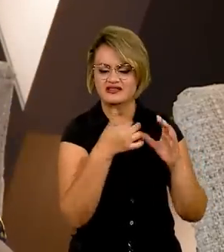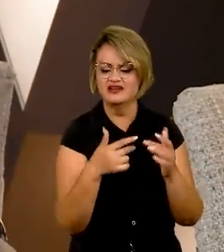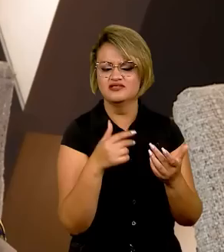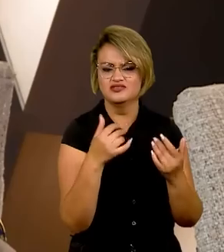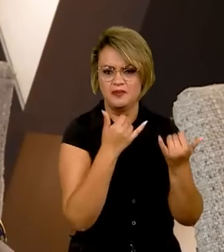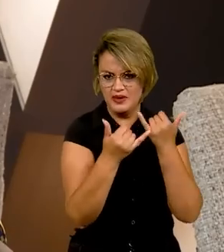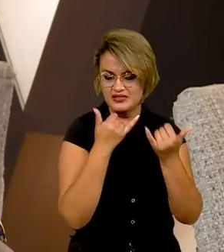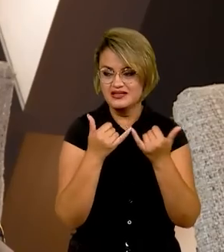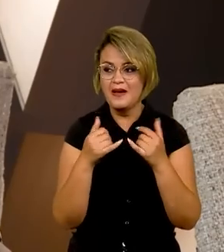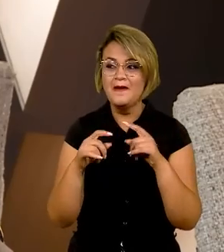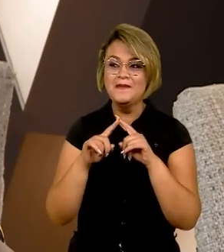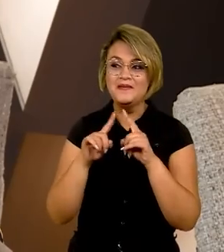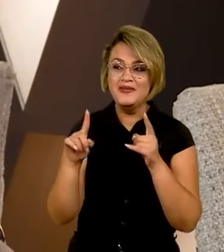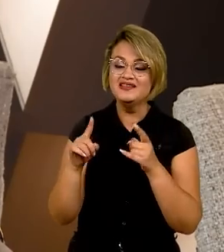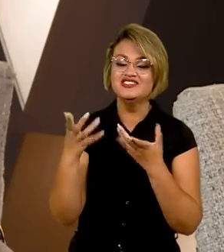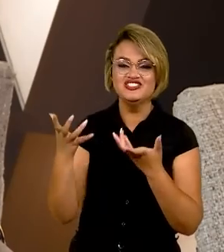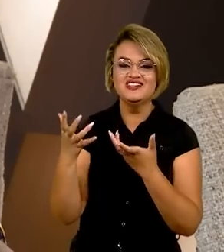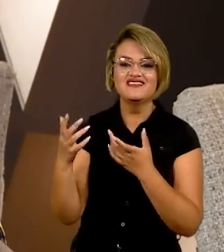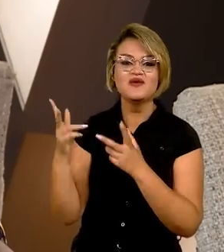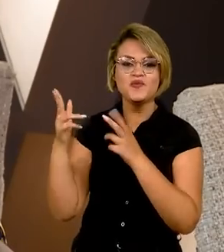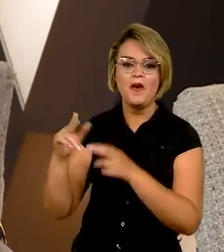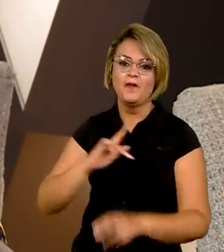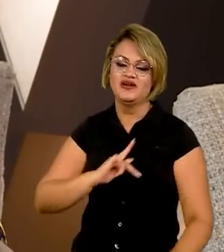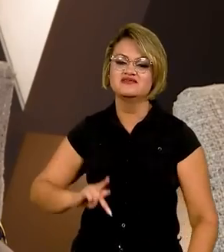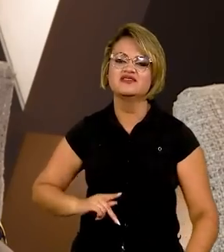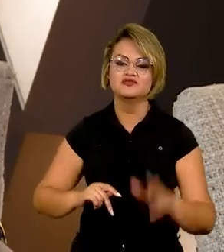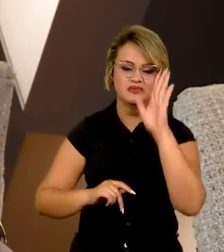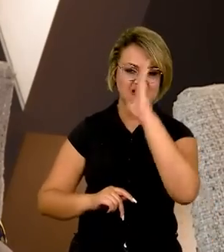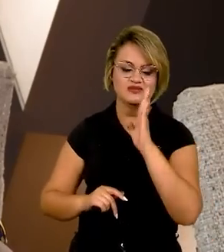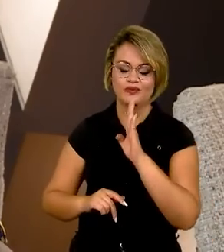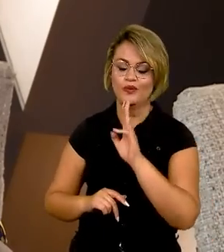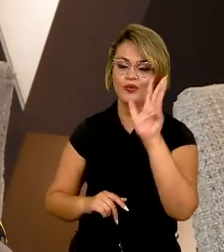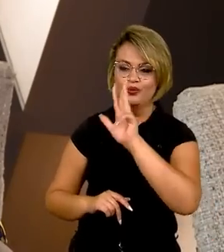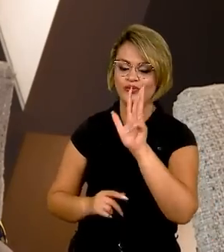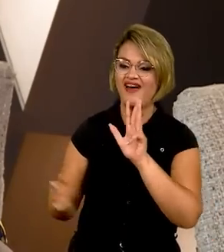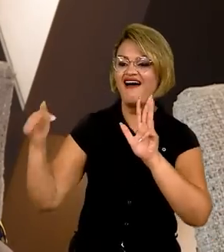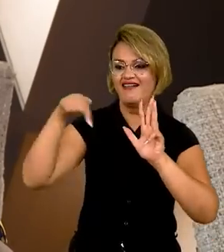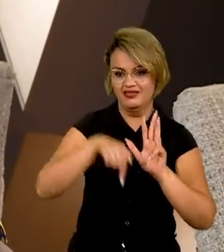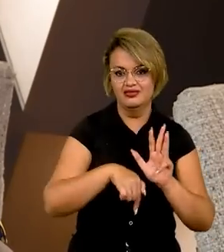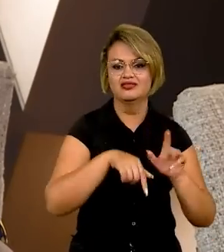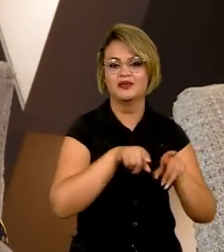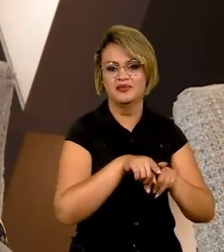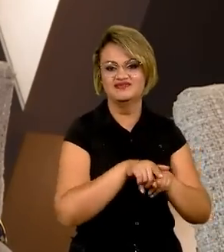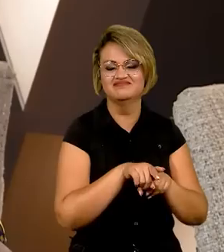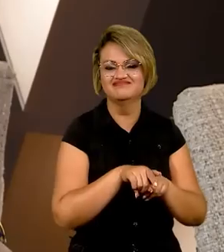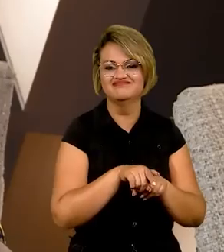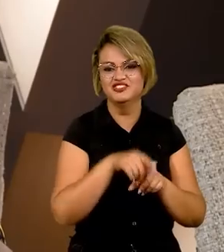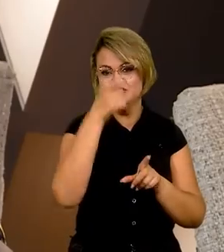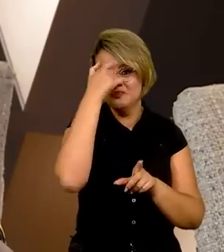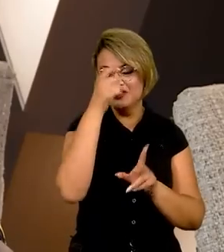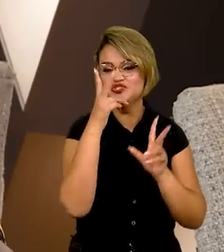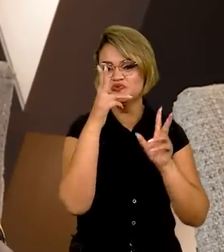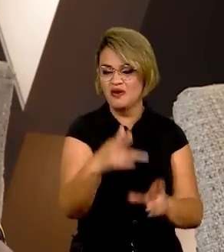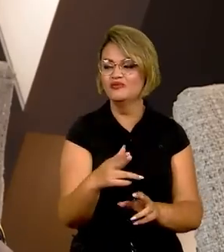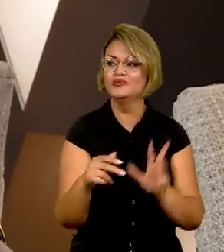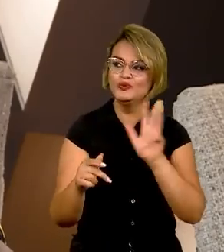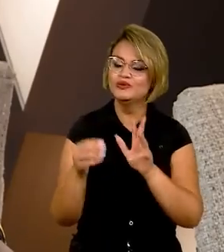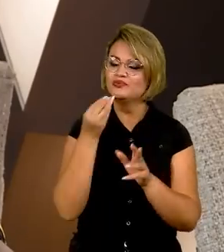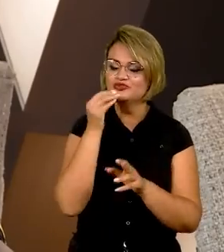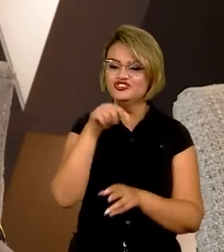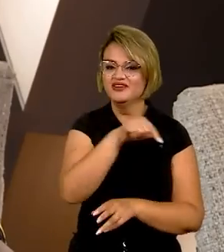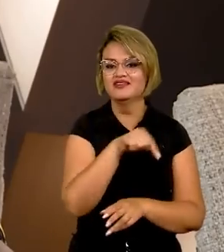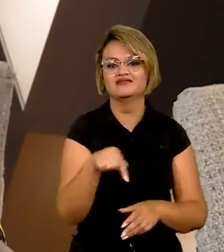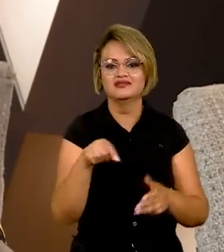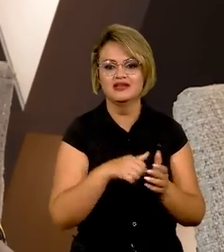nós precisávamos de muitos Lulas da Silva no continente africano. Na medida em que, a partir do momento em que os